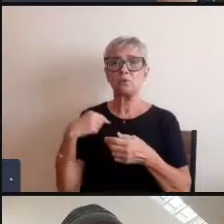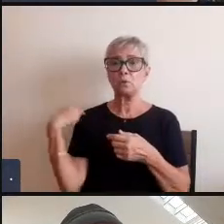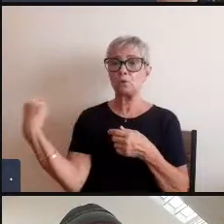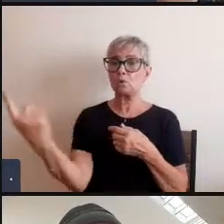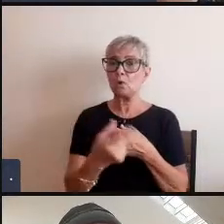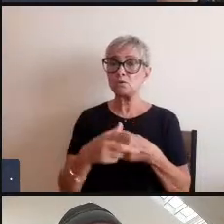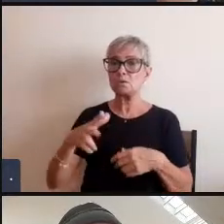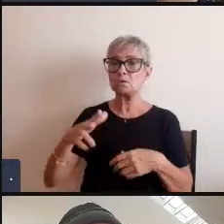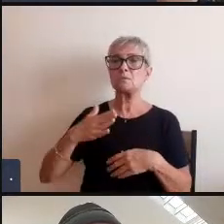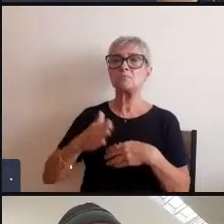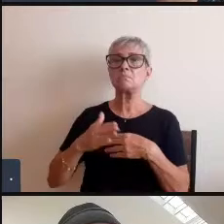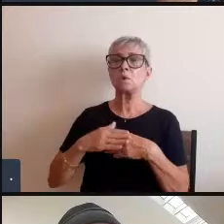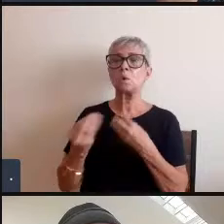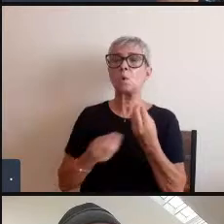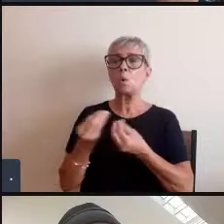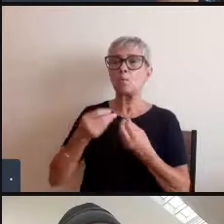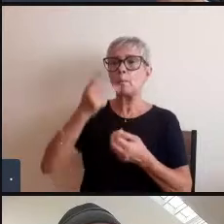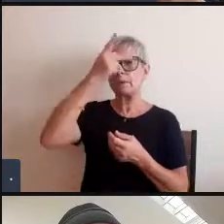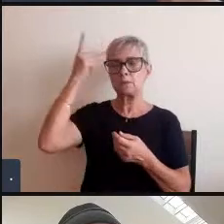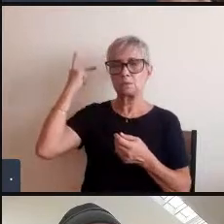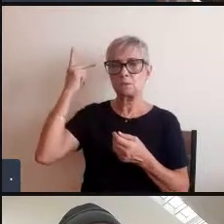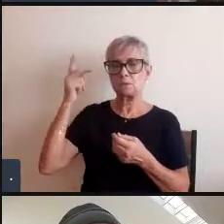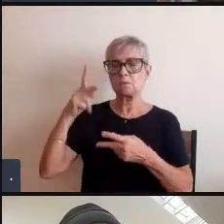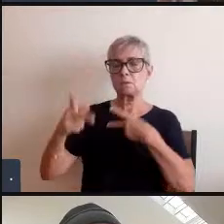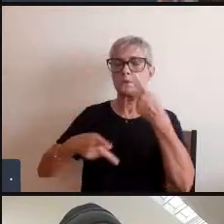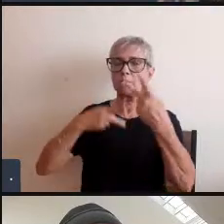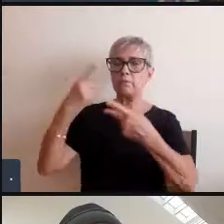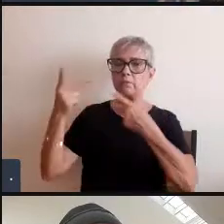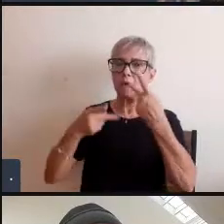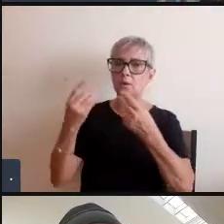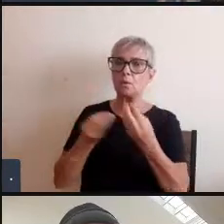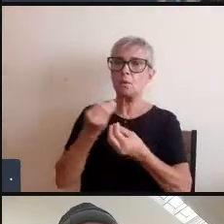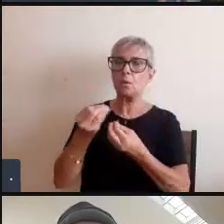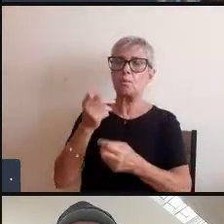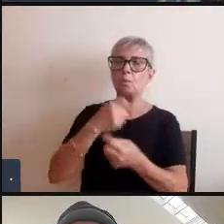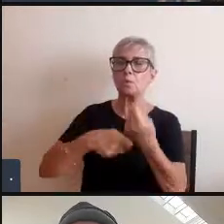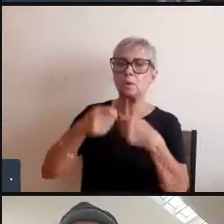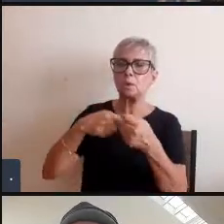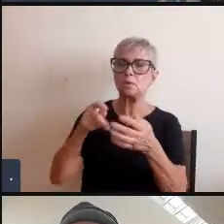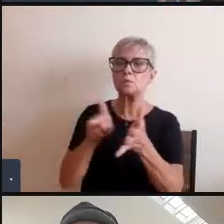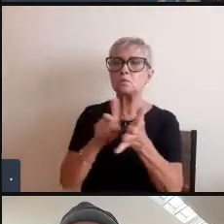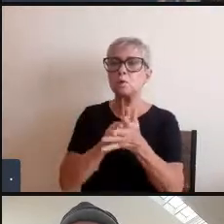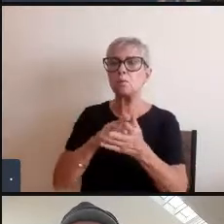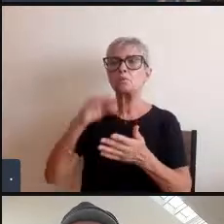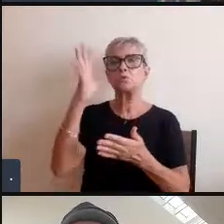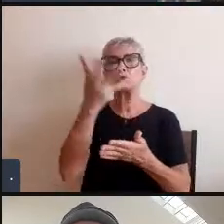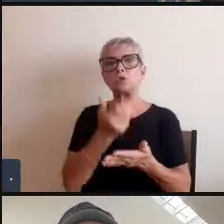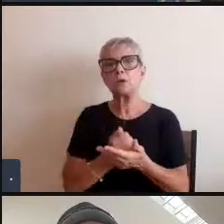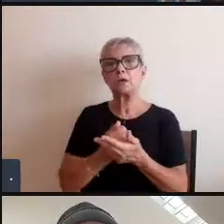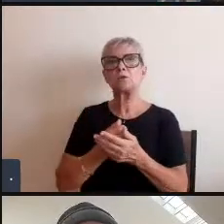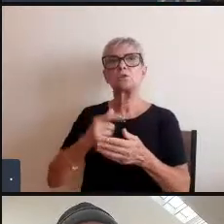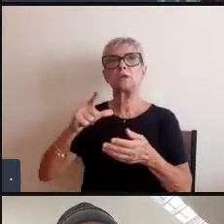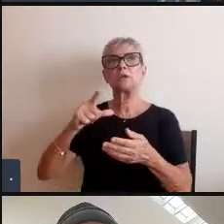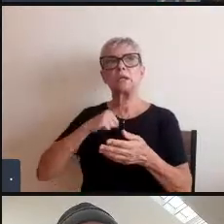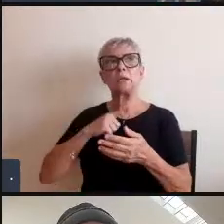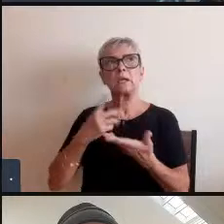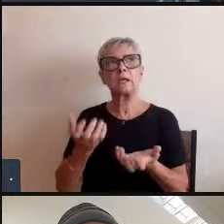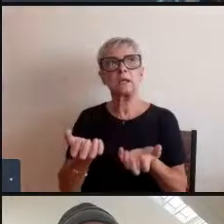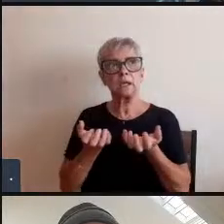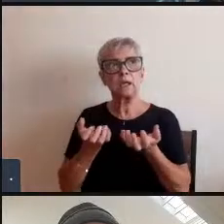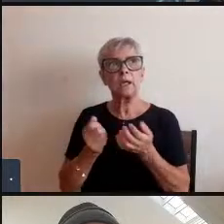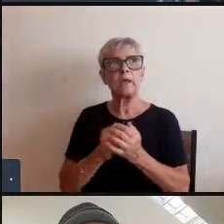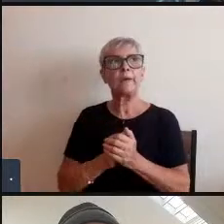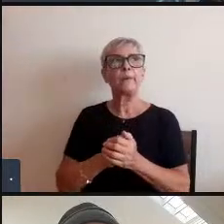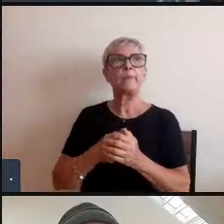então quando eu falo de um mercado de arte que quer uma arte ativista que quer uma arte politizada